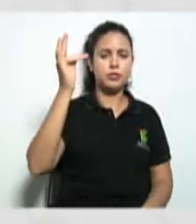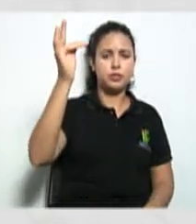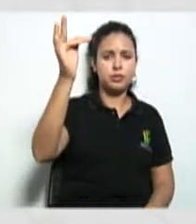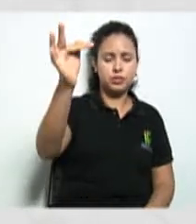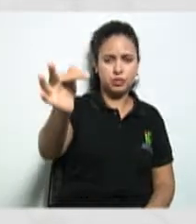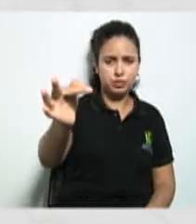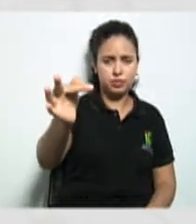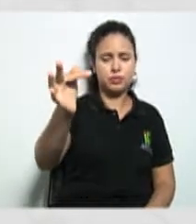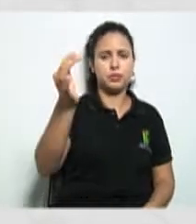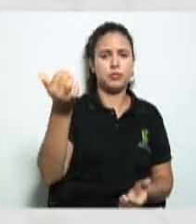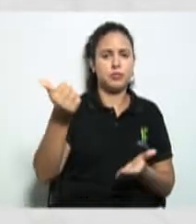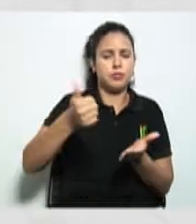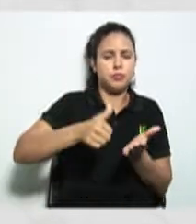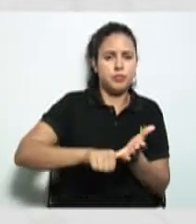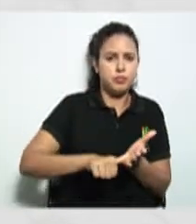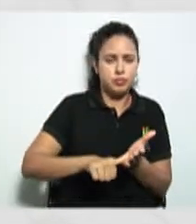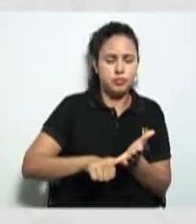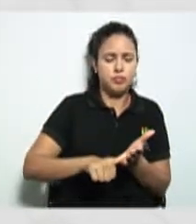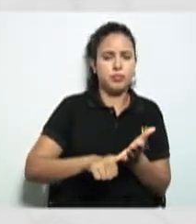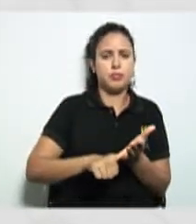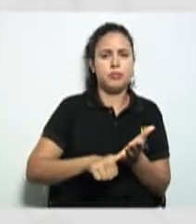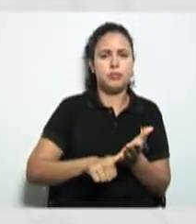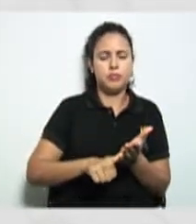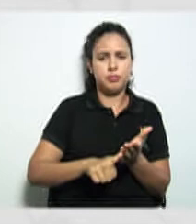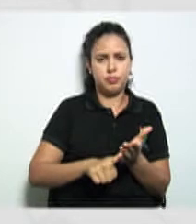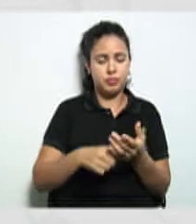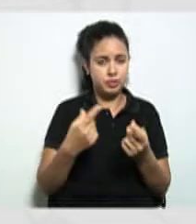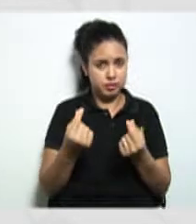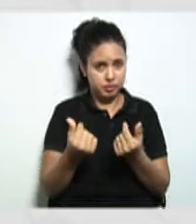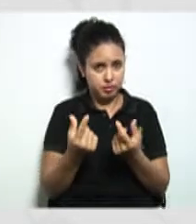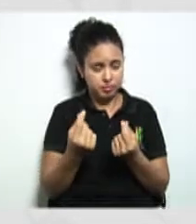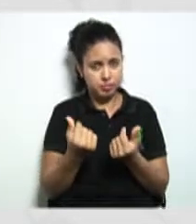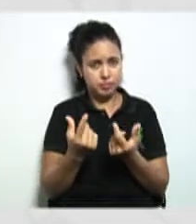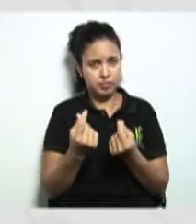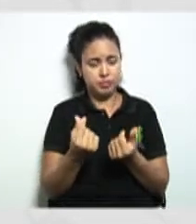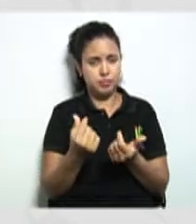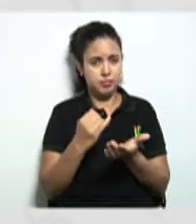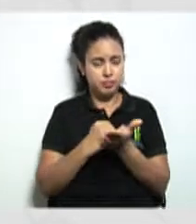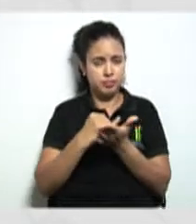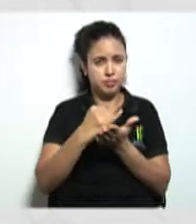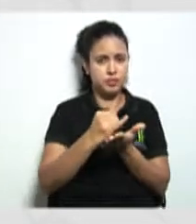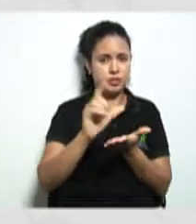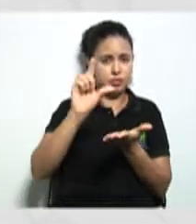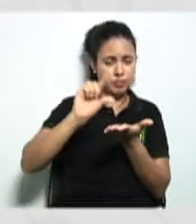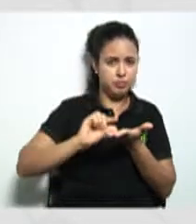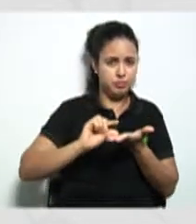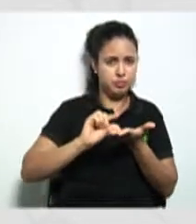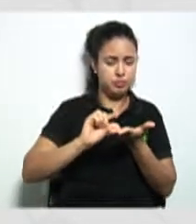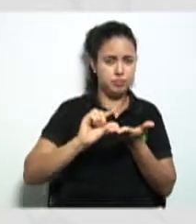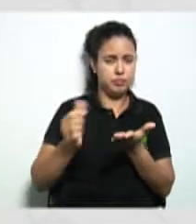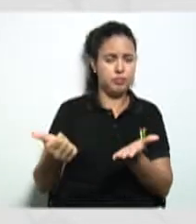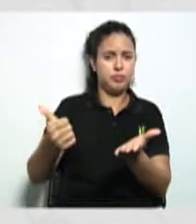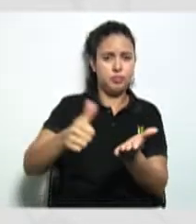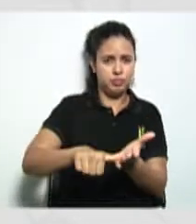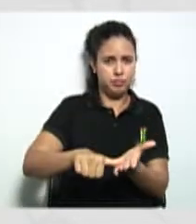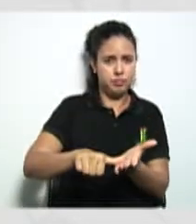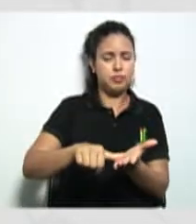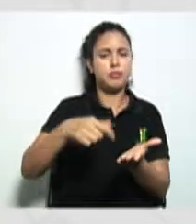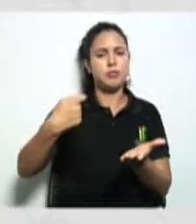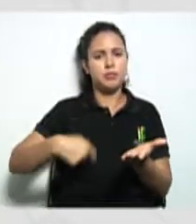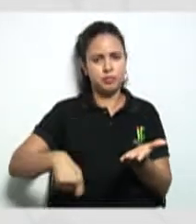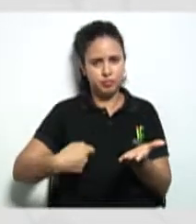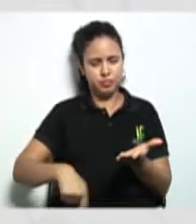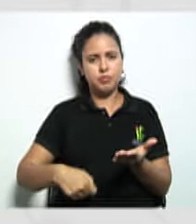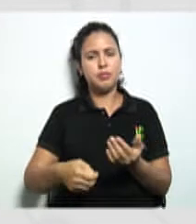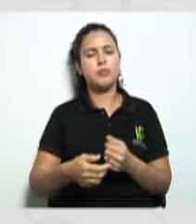cooperados detêm capital inicial mínimo para integrar a sociedade? É necessário. Por quê?